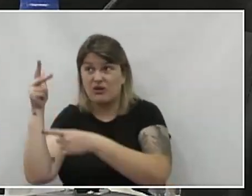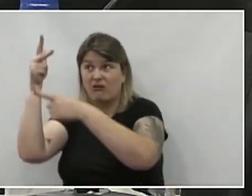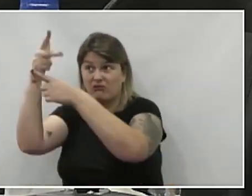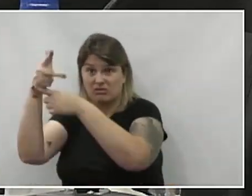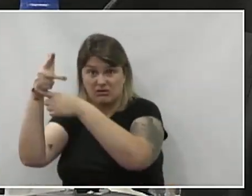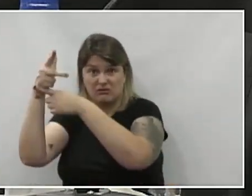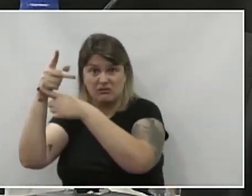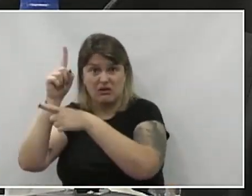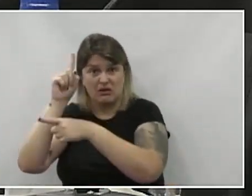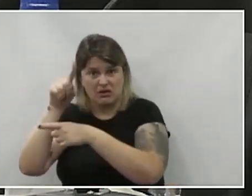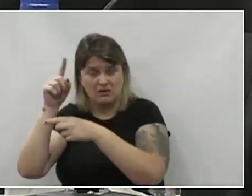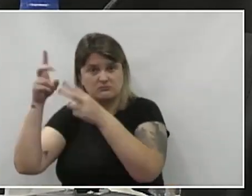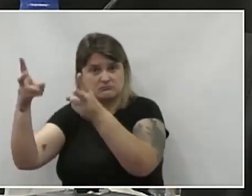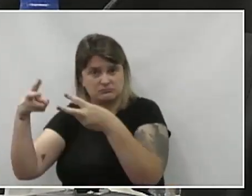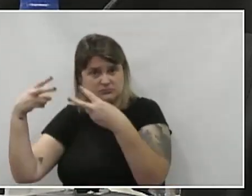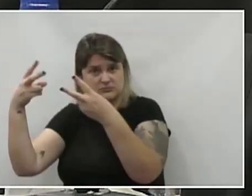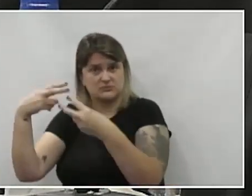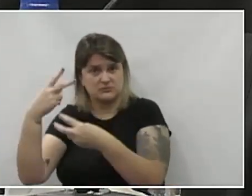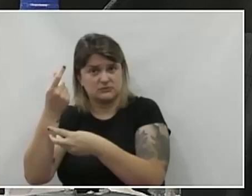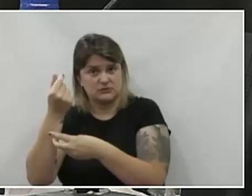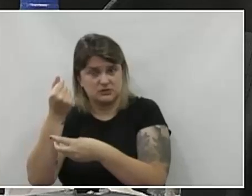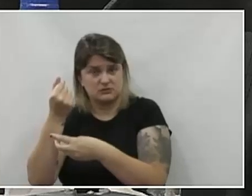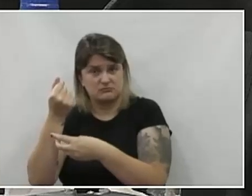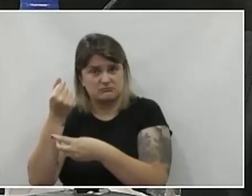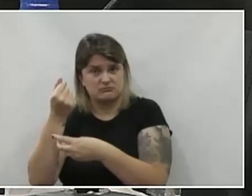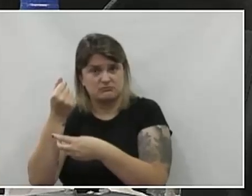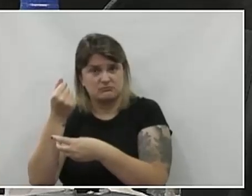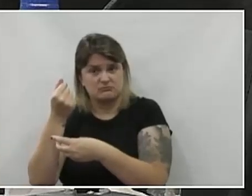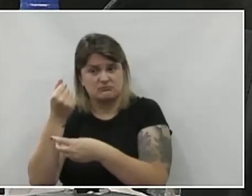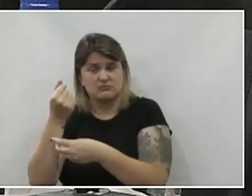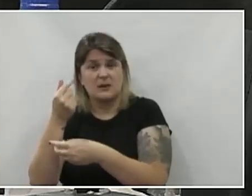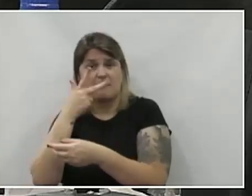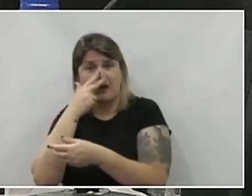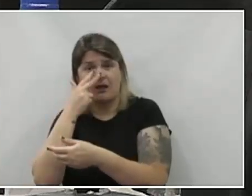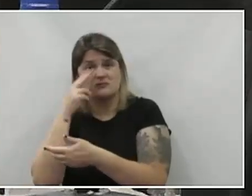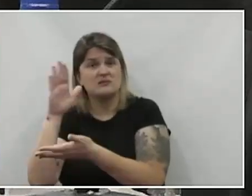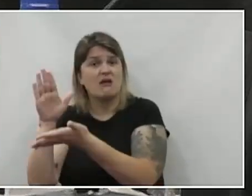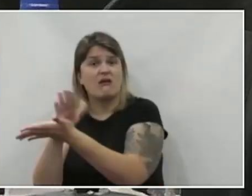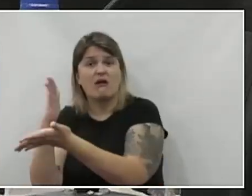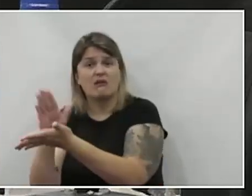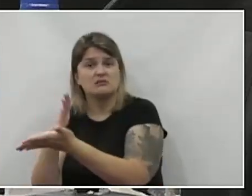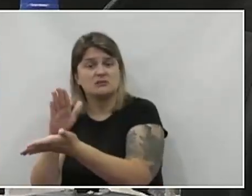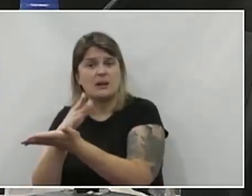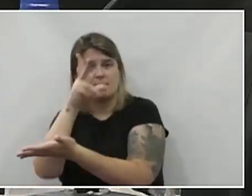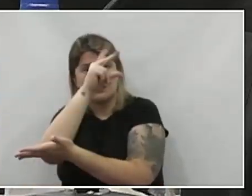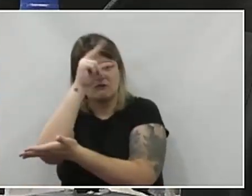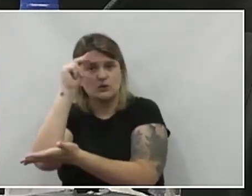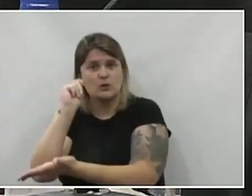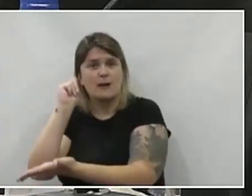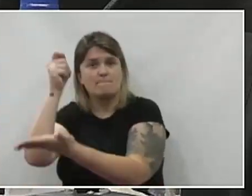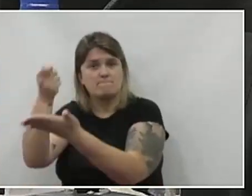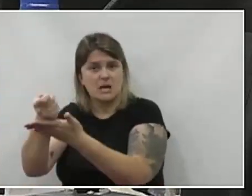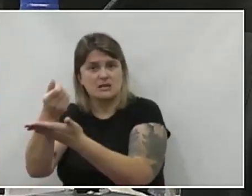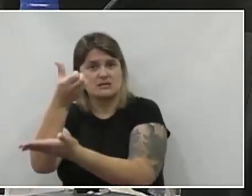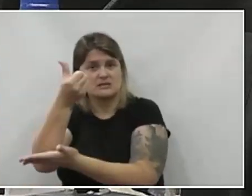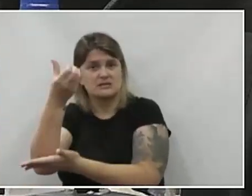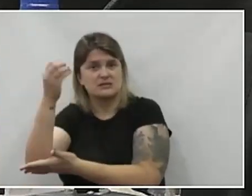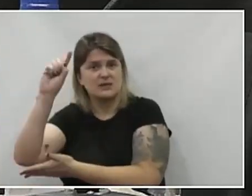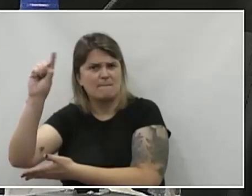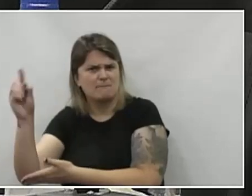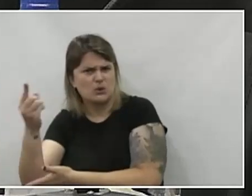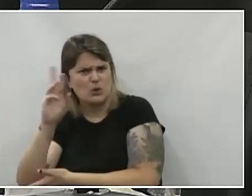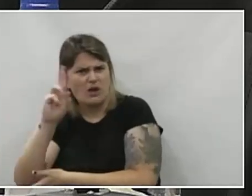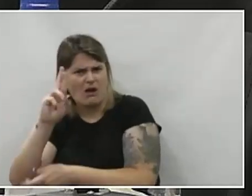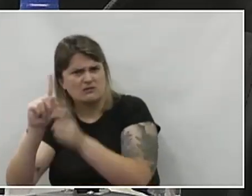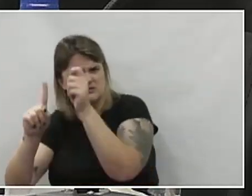era para receber receita, eu ouvi falar que dá despesa, que a prefeitura tem que pagar 60 mil por mês.